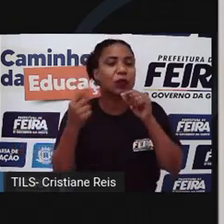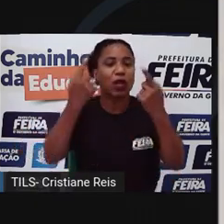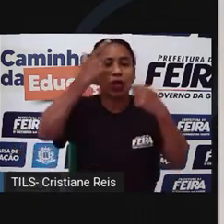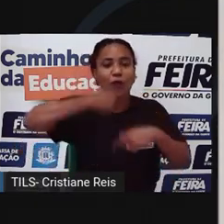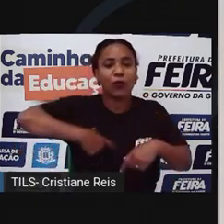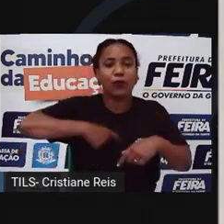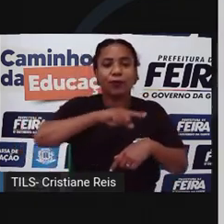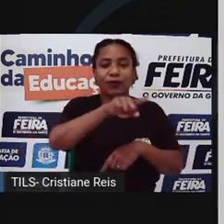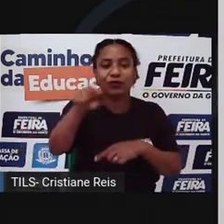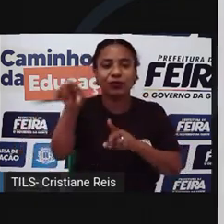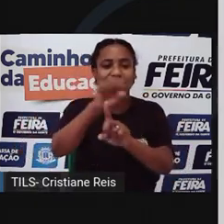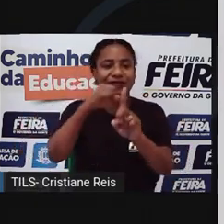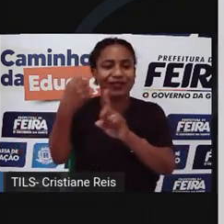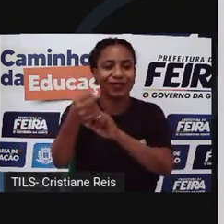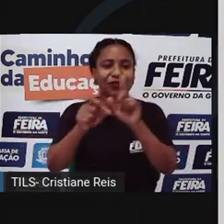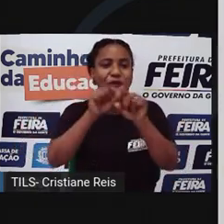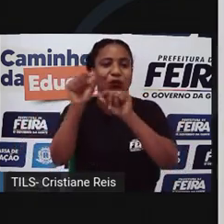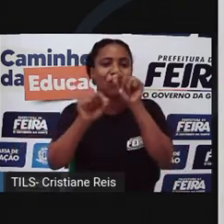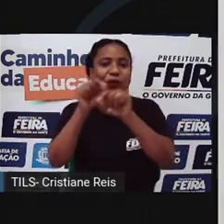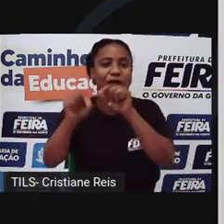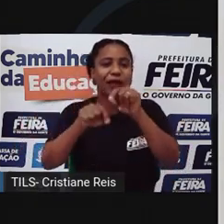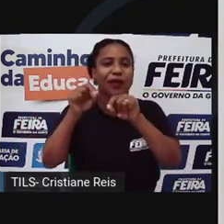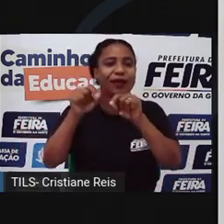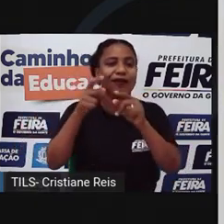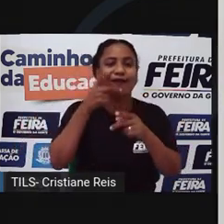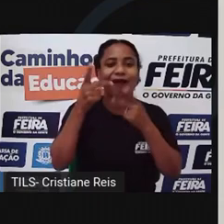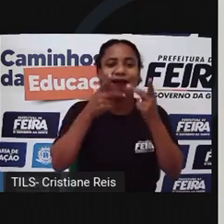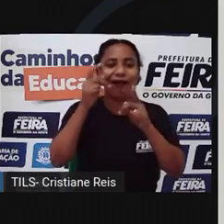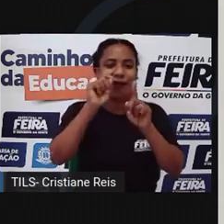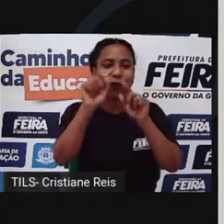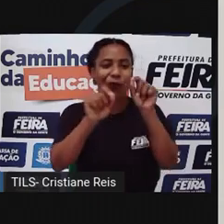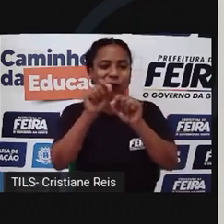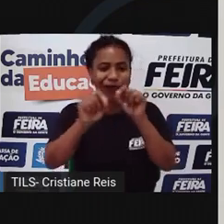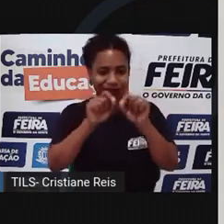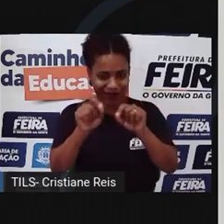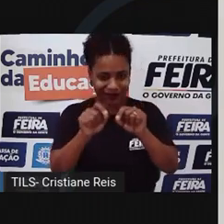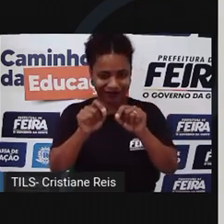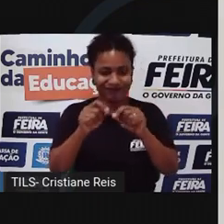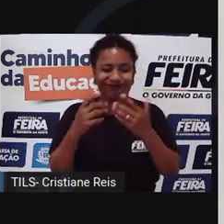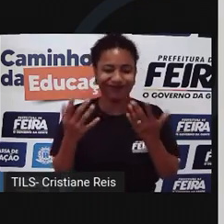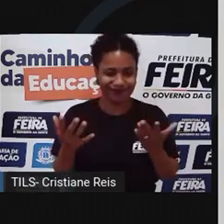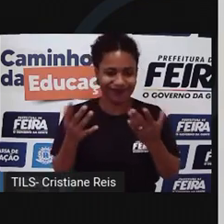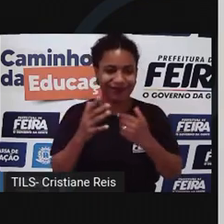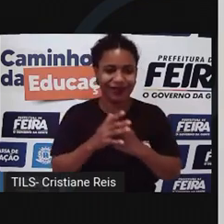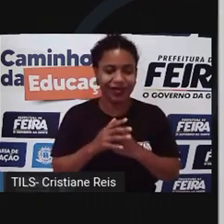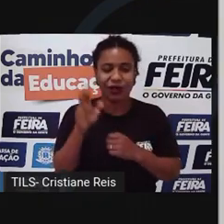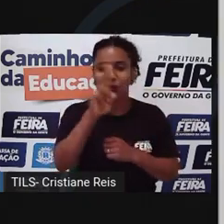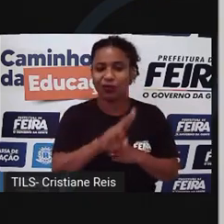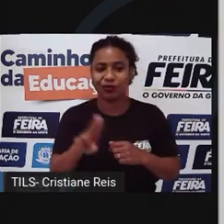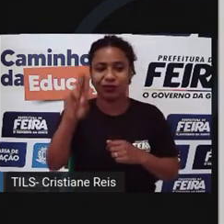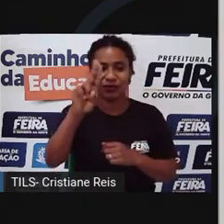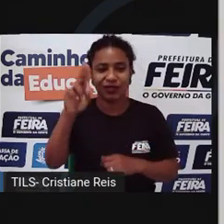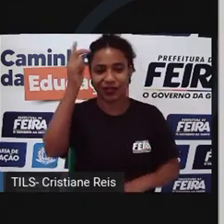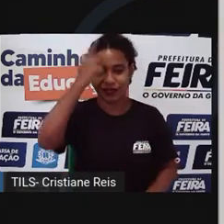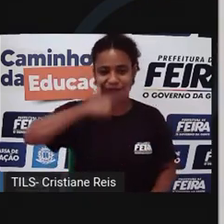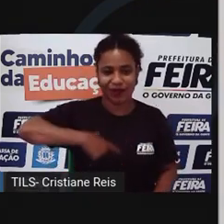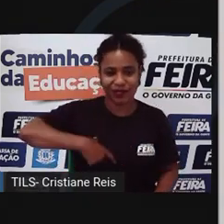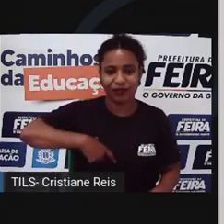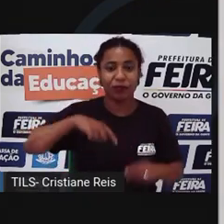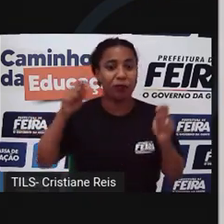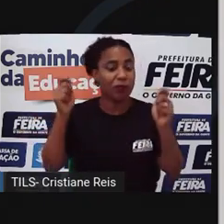A nossa fama. Sem dúvida, existem as possibilidades de uso de imagem. As quais são? Em campanhas